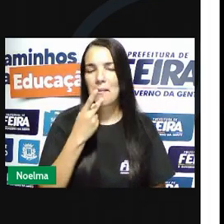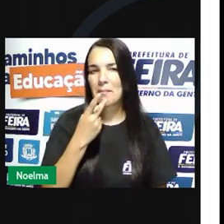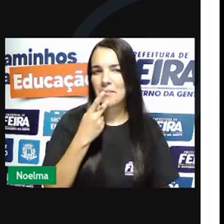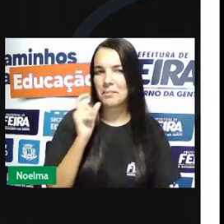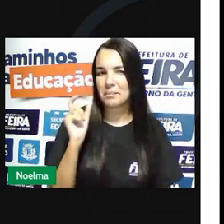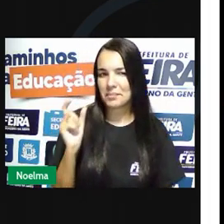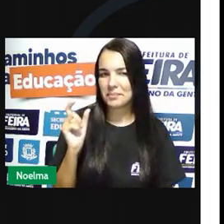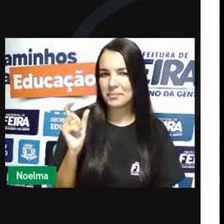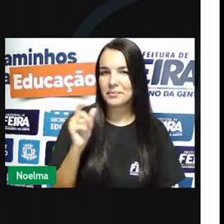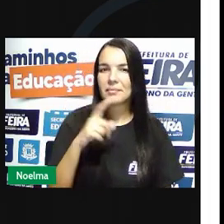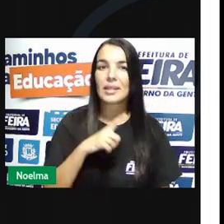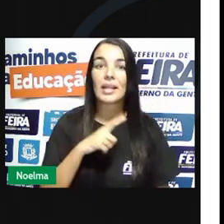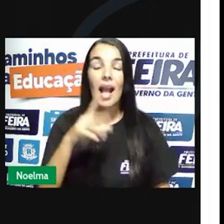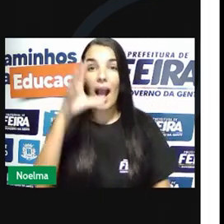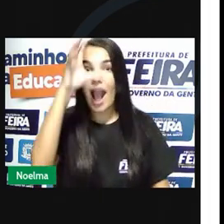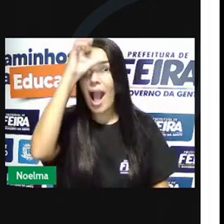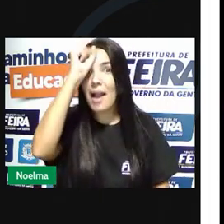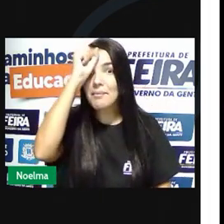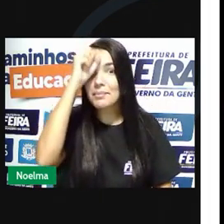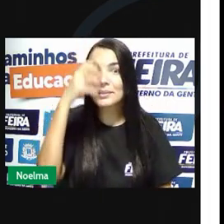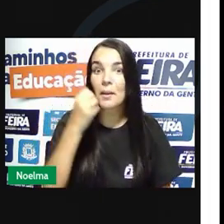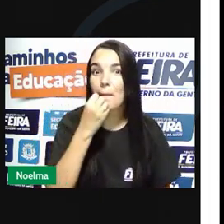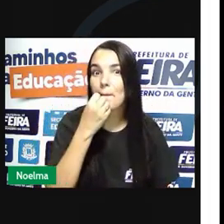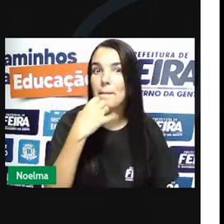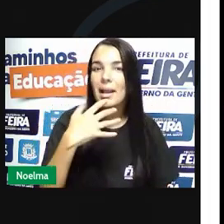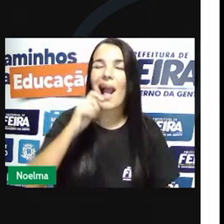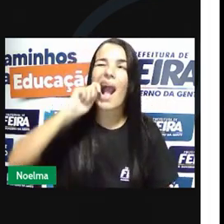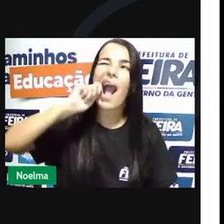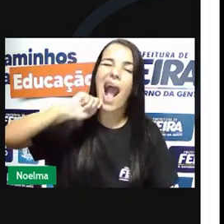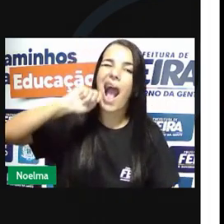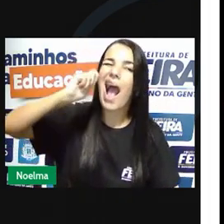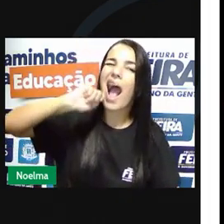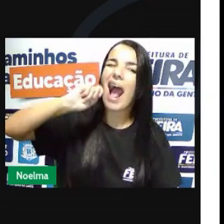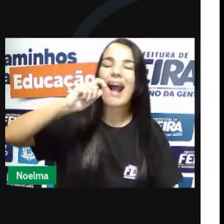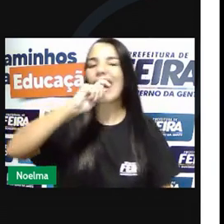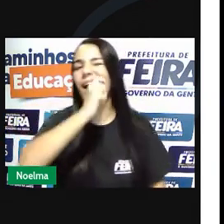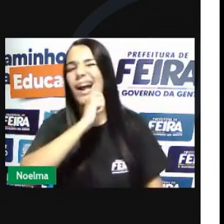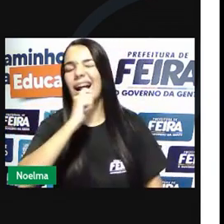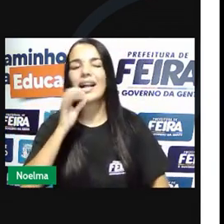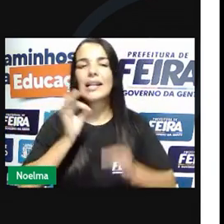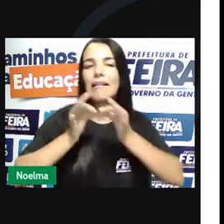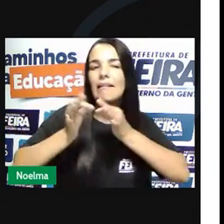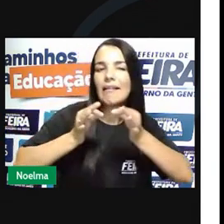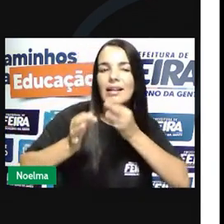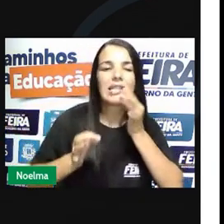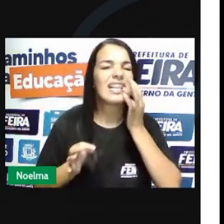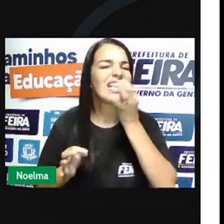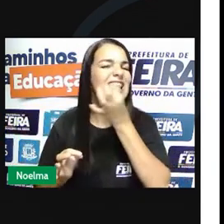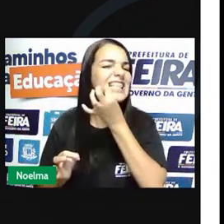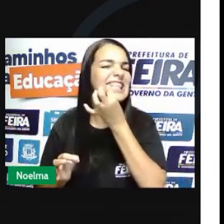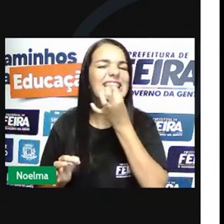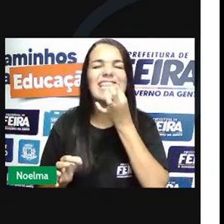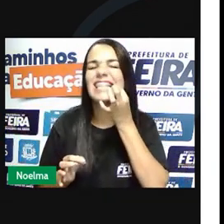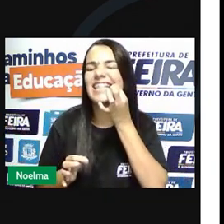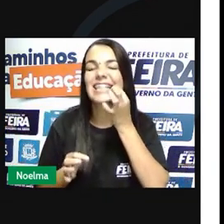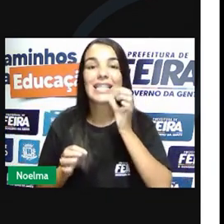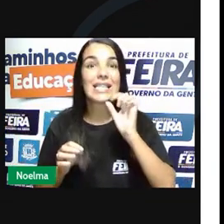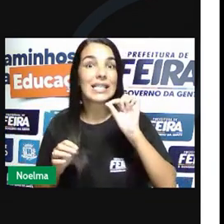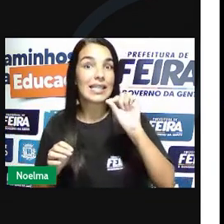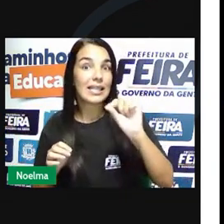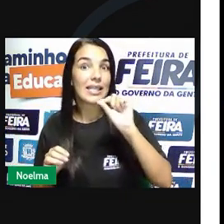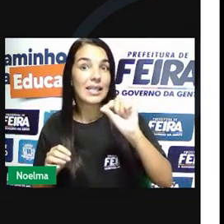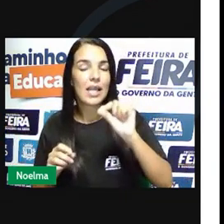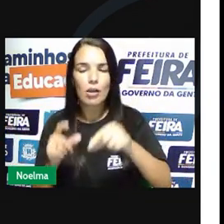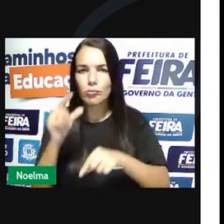ele aprendeu tão bem a arrancar moldar e colocar dentes que em